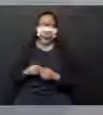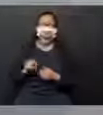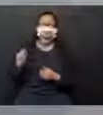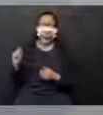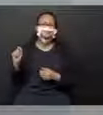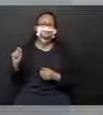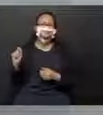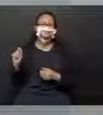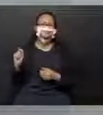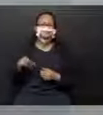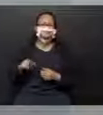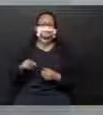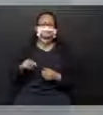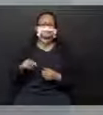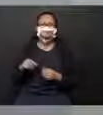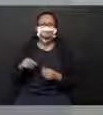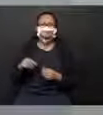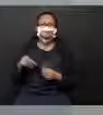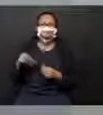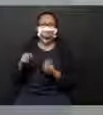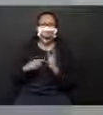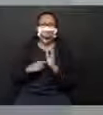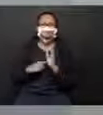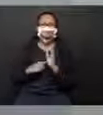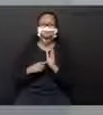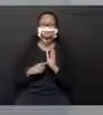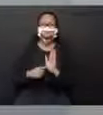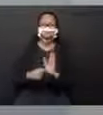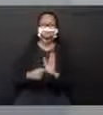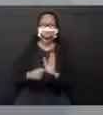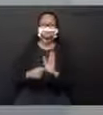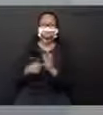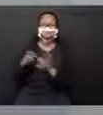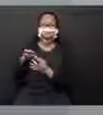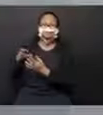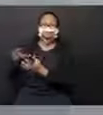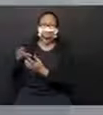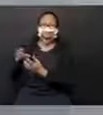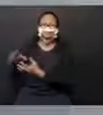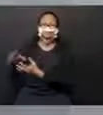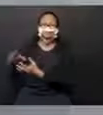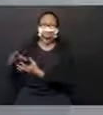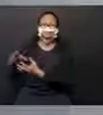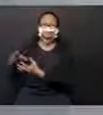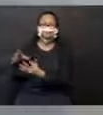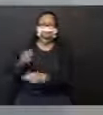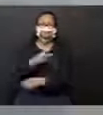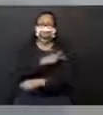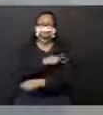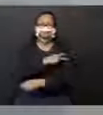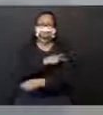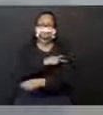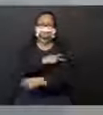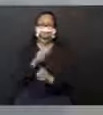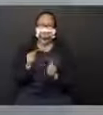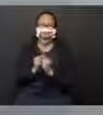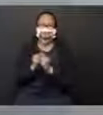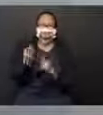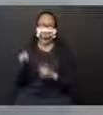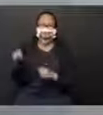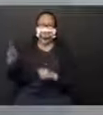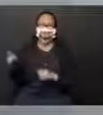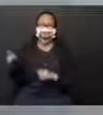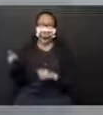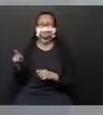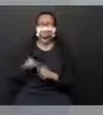aqui embaixo dele, onde que deve estar essa fonte de luz? Segundo ano, junto comigo, detetives.